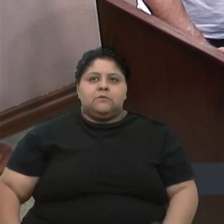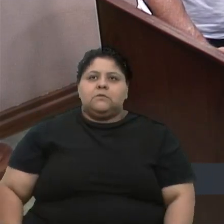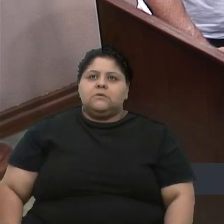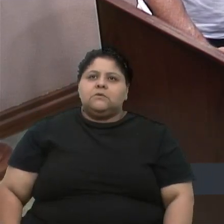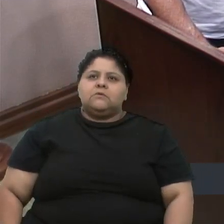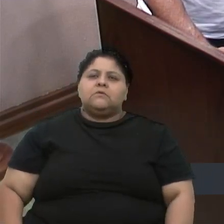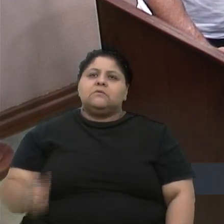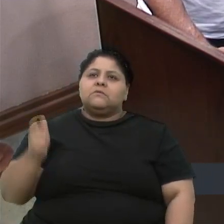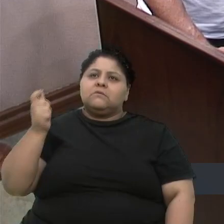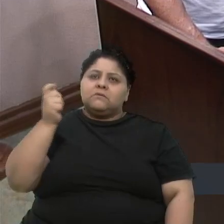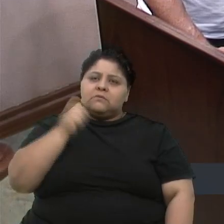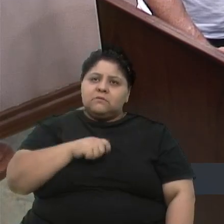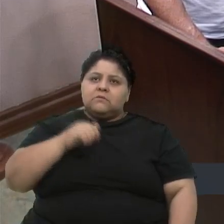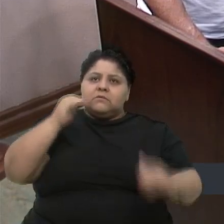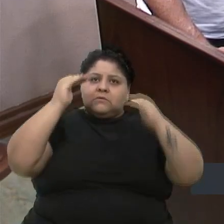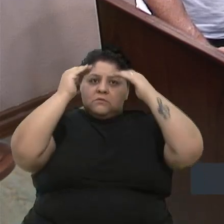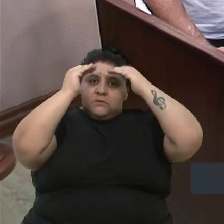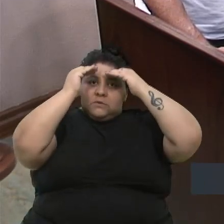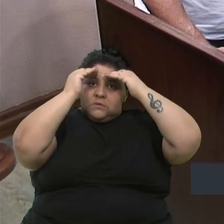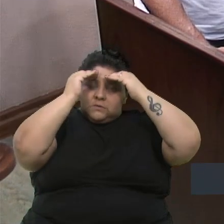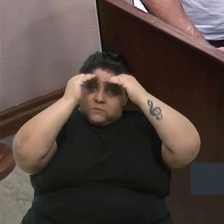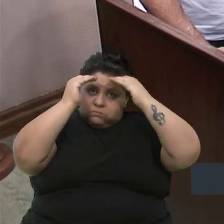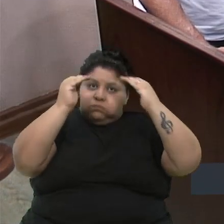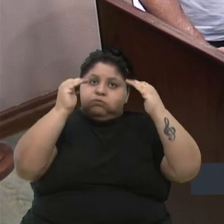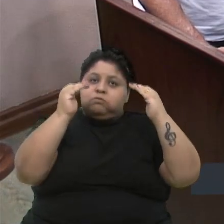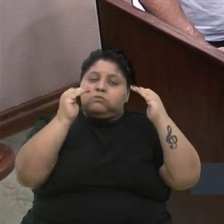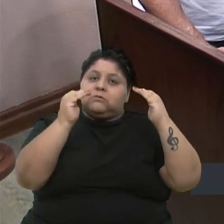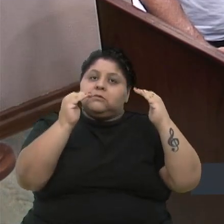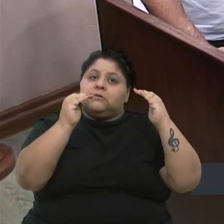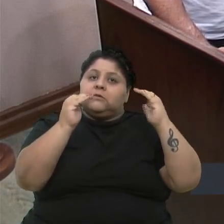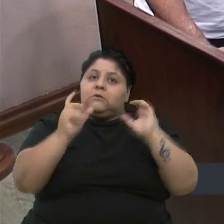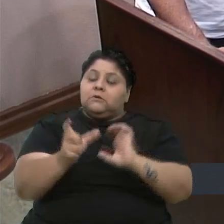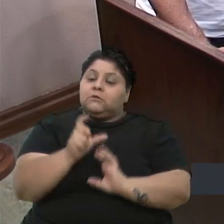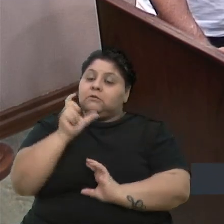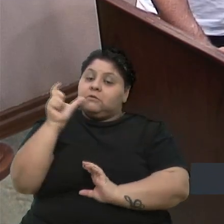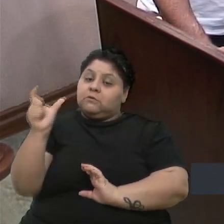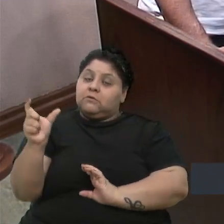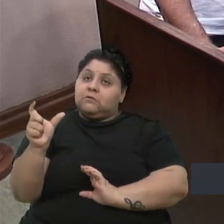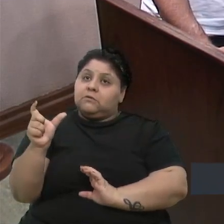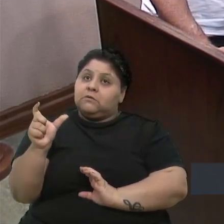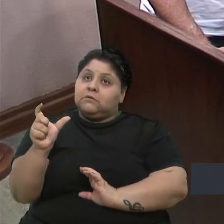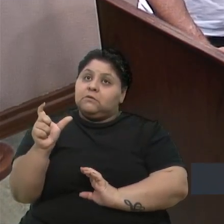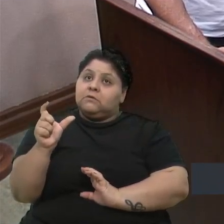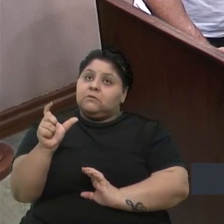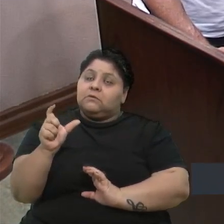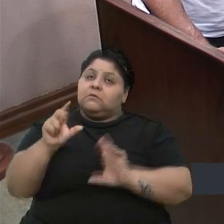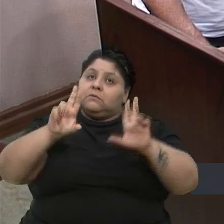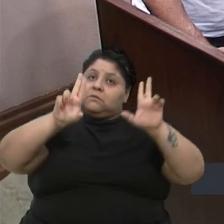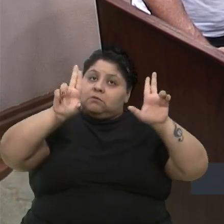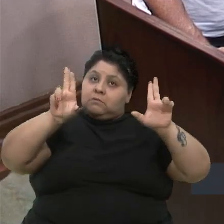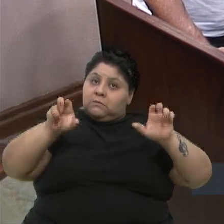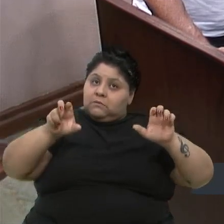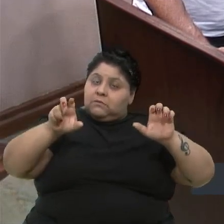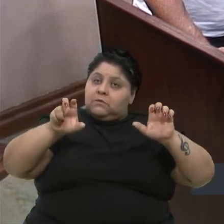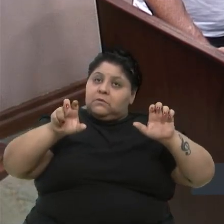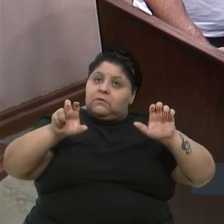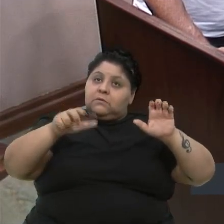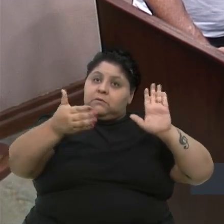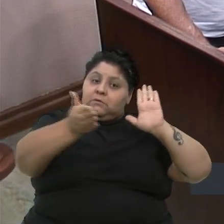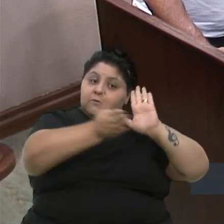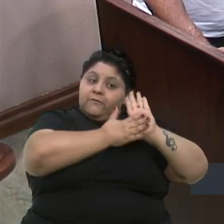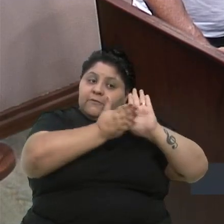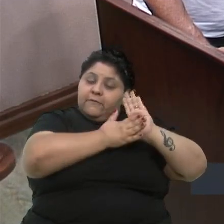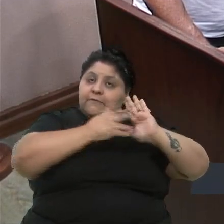Precisamos respeitar o regimento de que a palavra tem que ser no tema proposto pelo vereador.